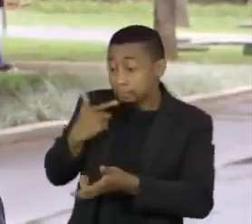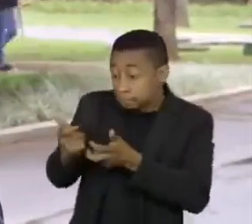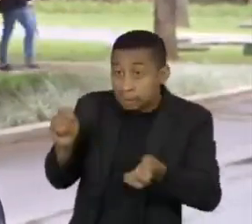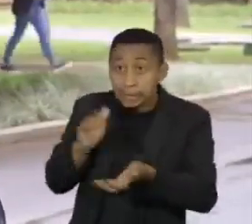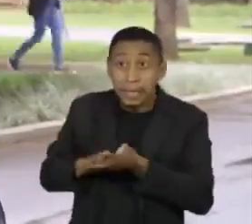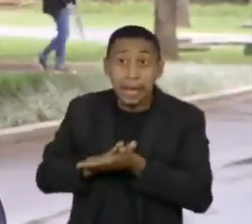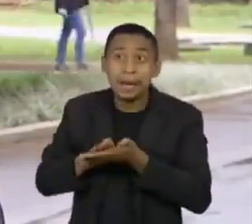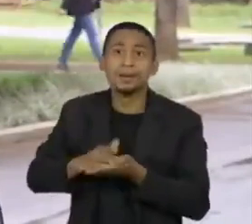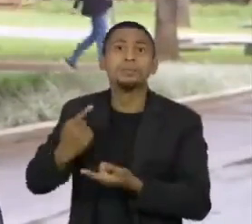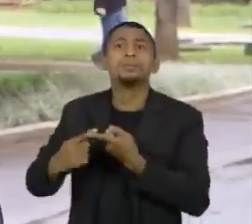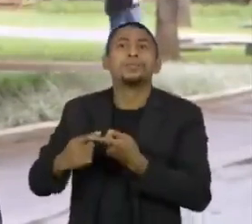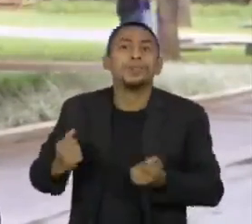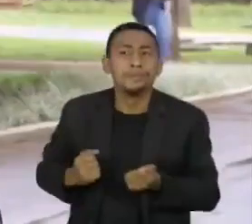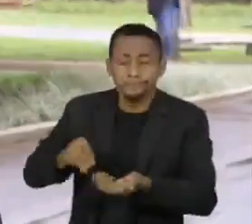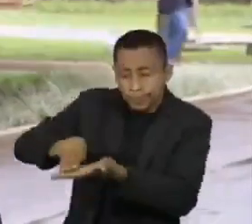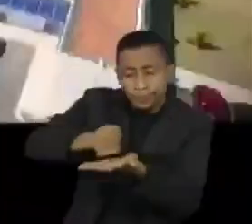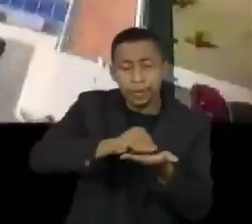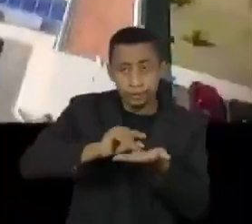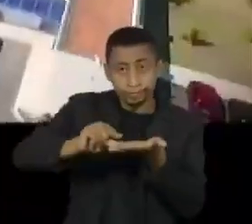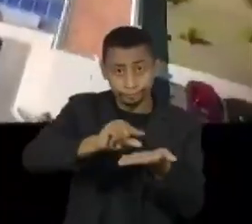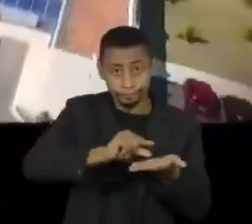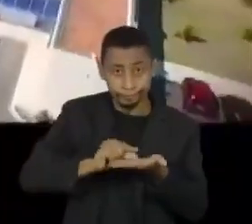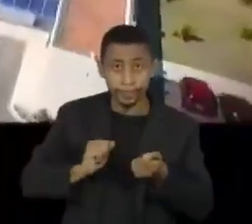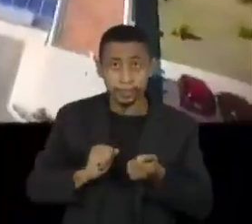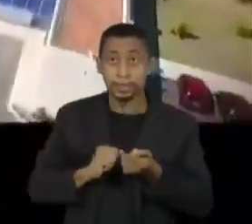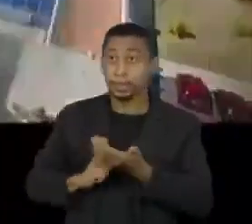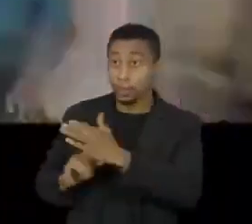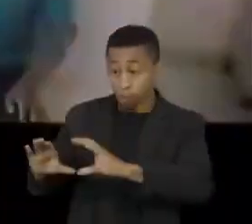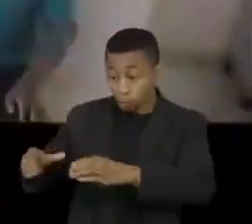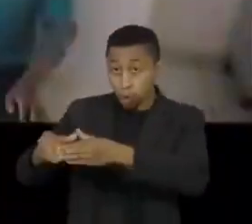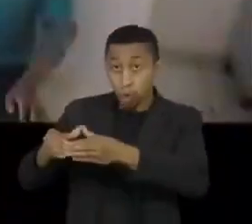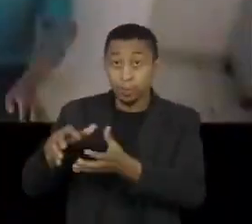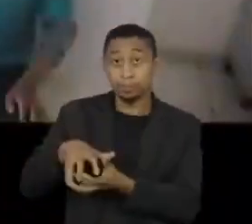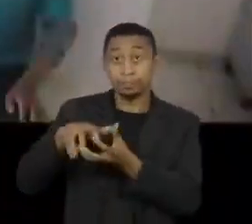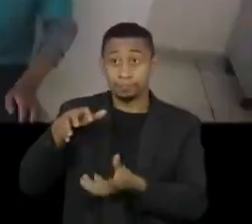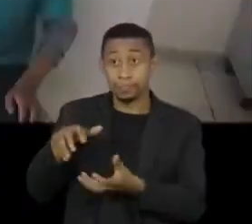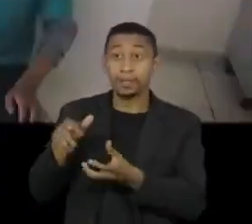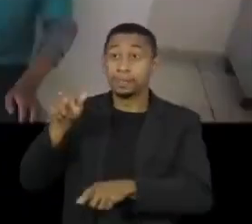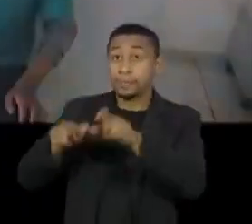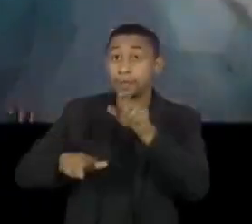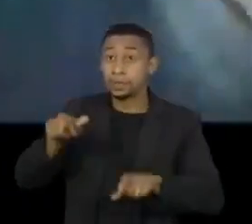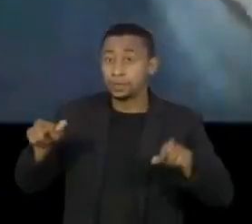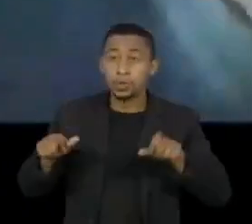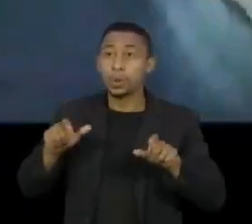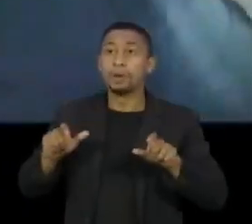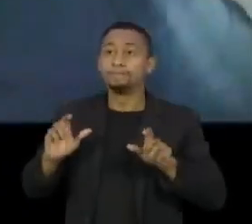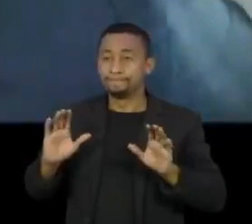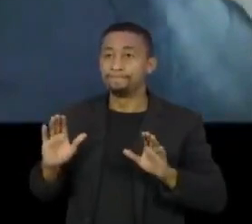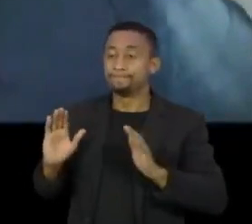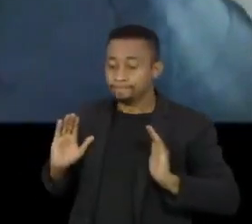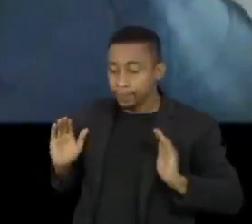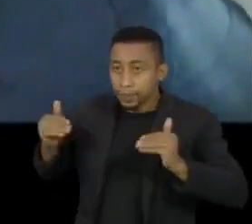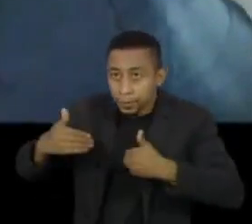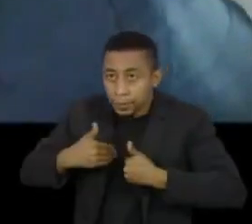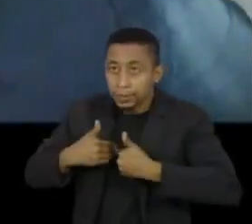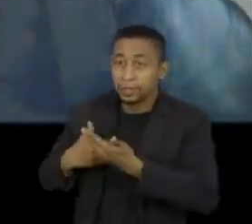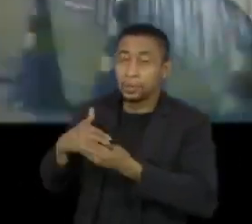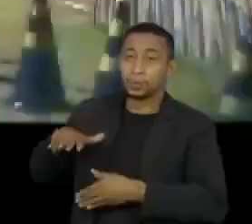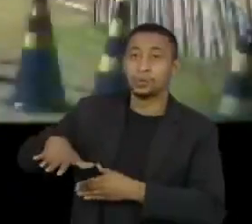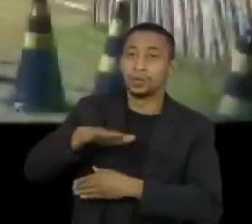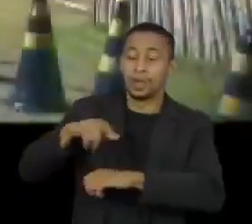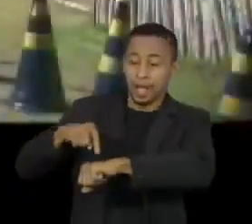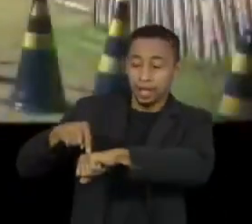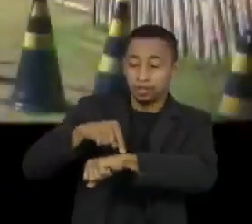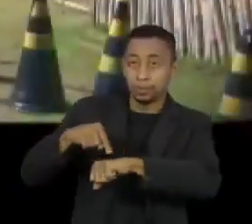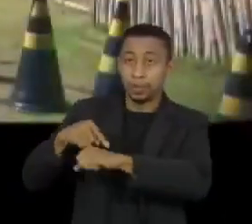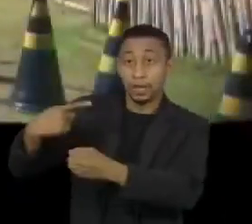justamente por falta de vacinas. É o caso de um grupo de 87 portadores de autismo da casa de Davi de Atibaia, interior de